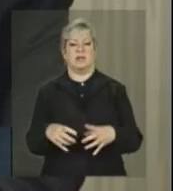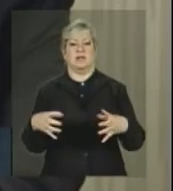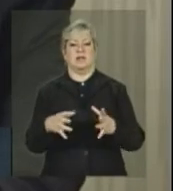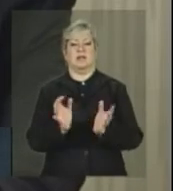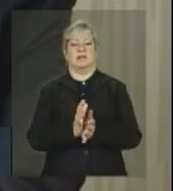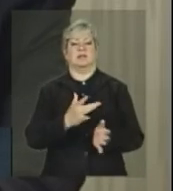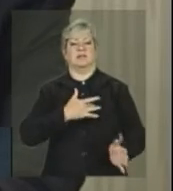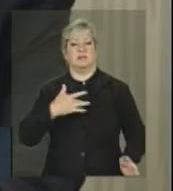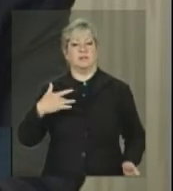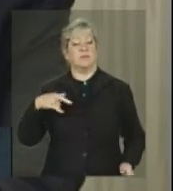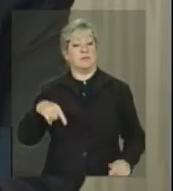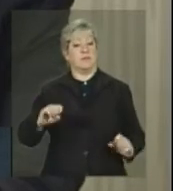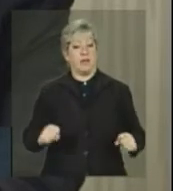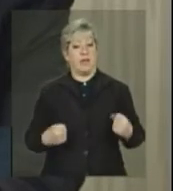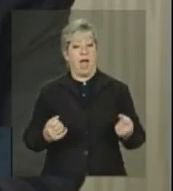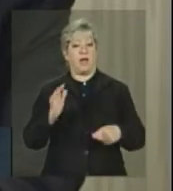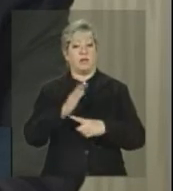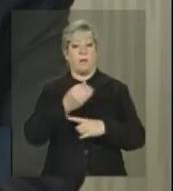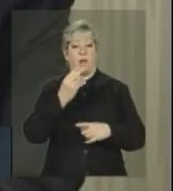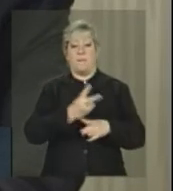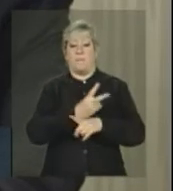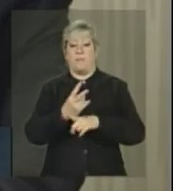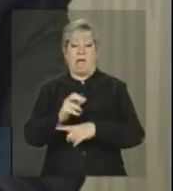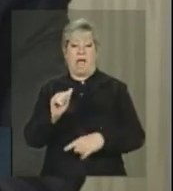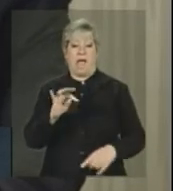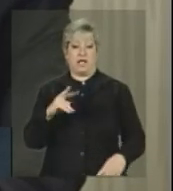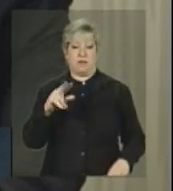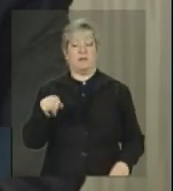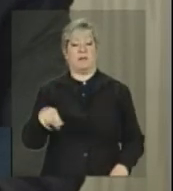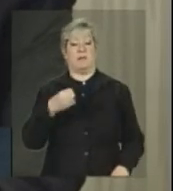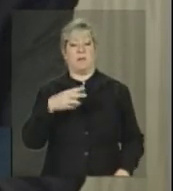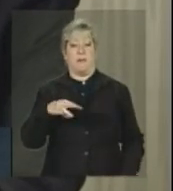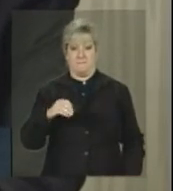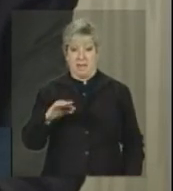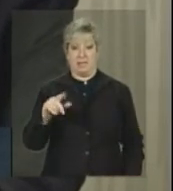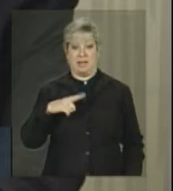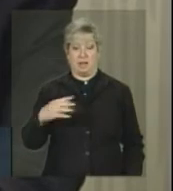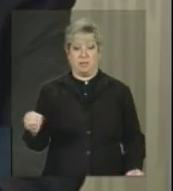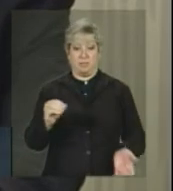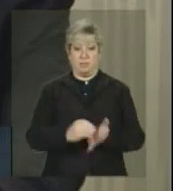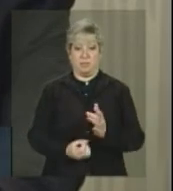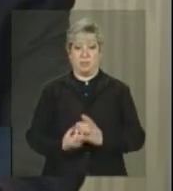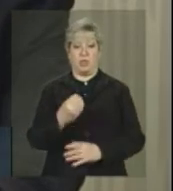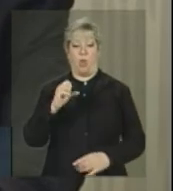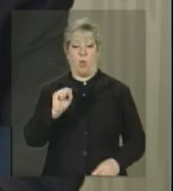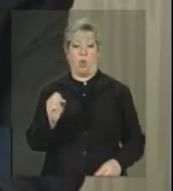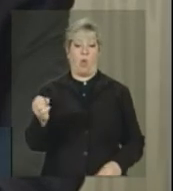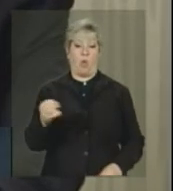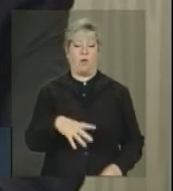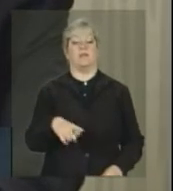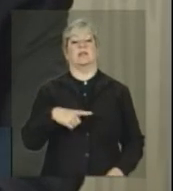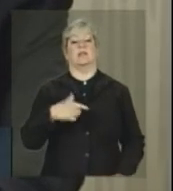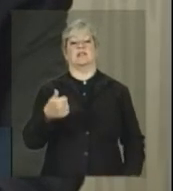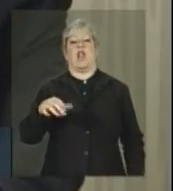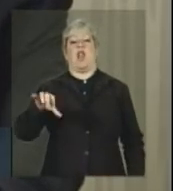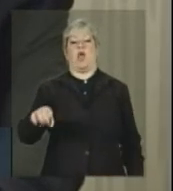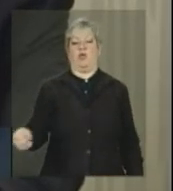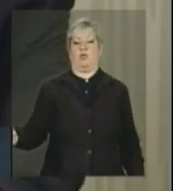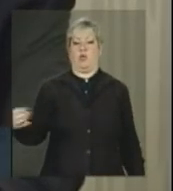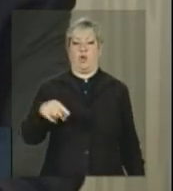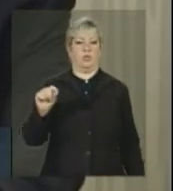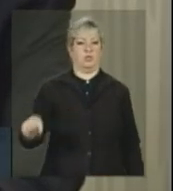fortemente para a busca ativa. A nossa meta era implantar oito novos, nós implantamos 19 novos e